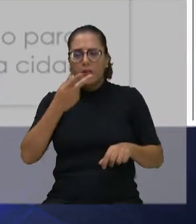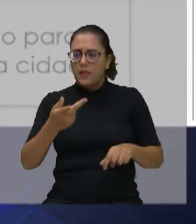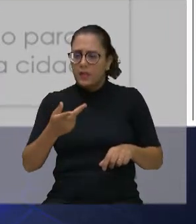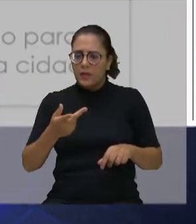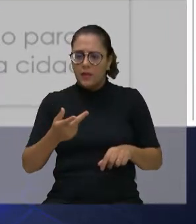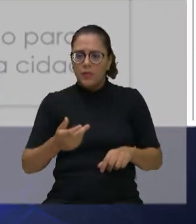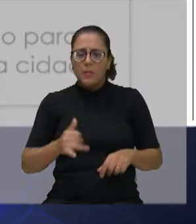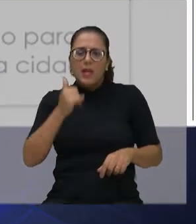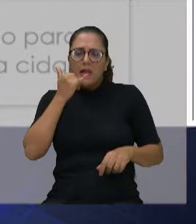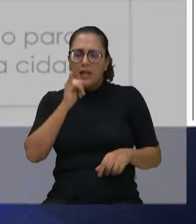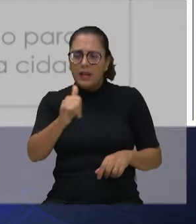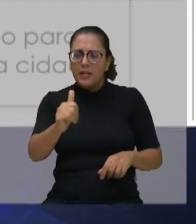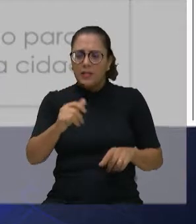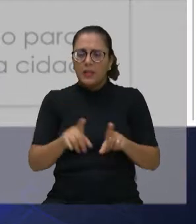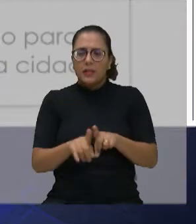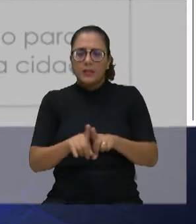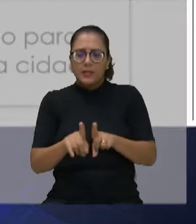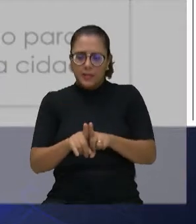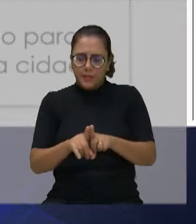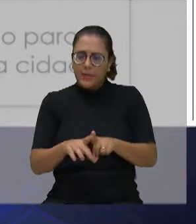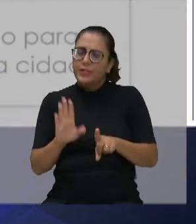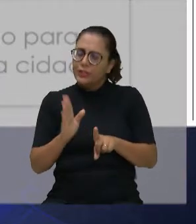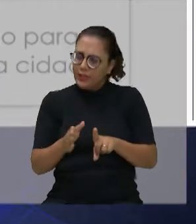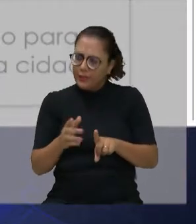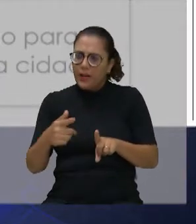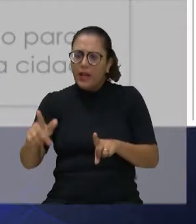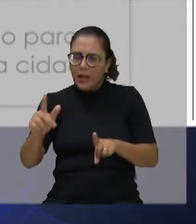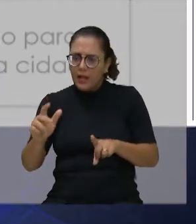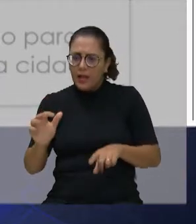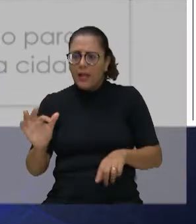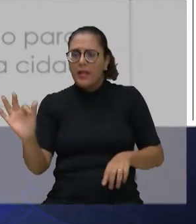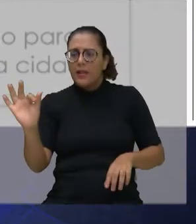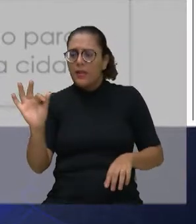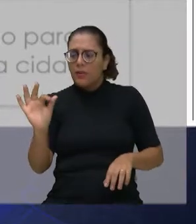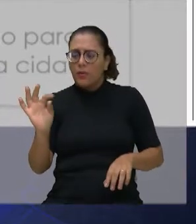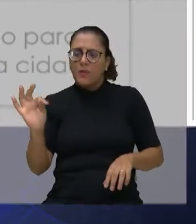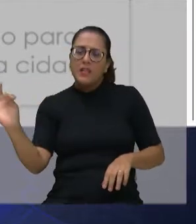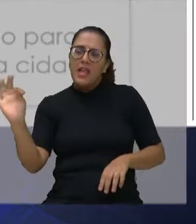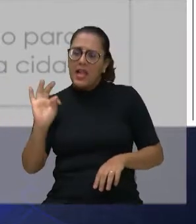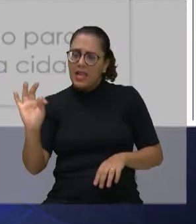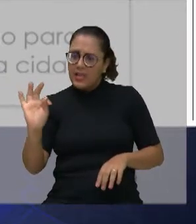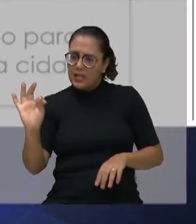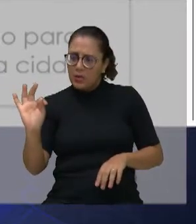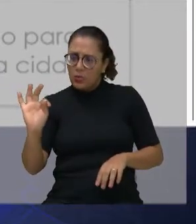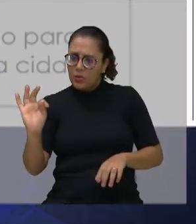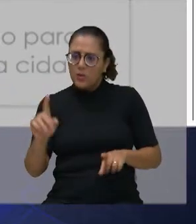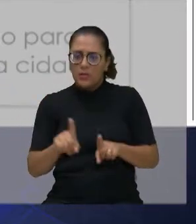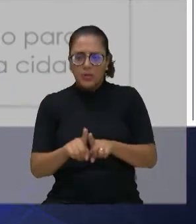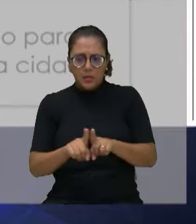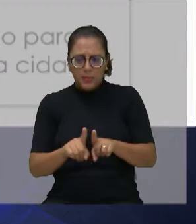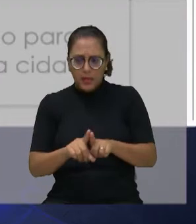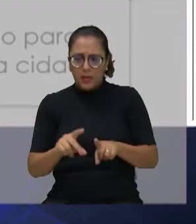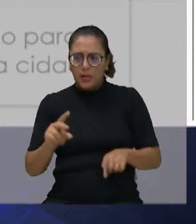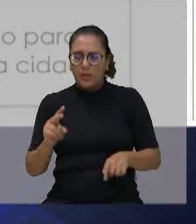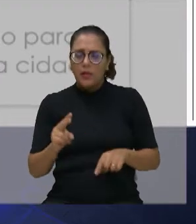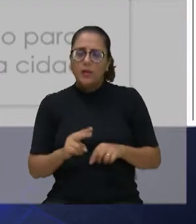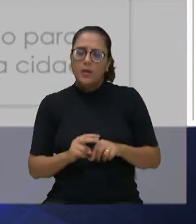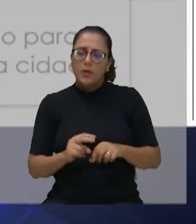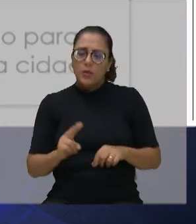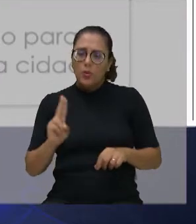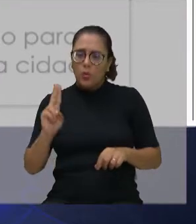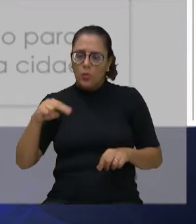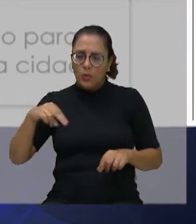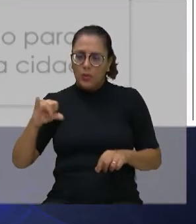com uma comissão multidisciplinar com o pessoal da Univap, do IMPI, e foi,